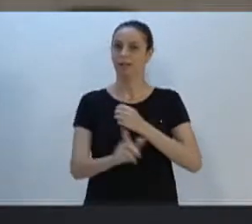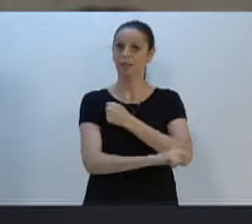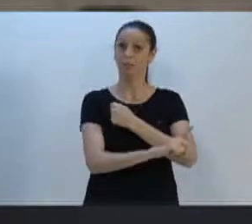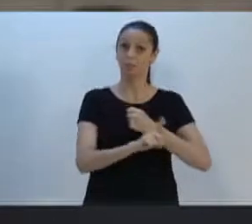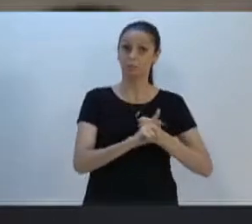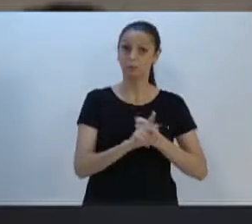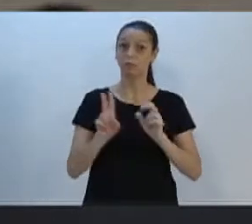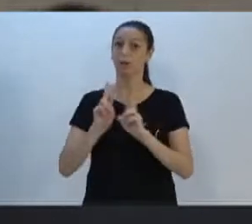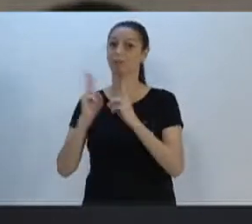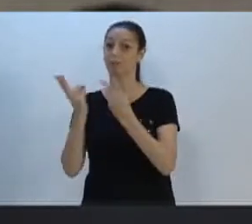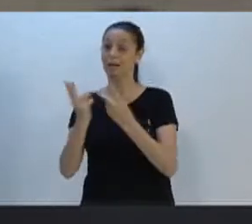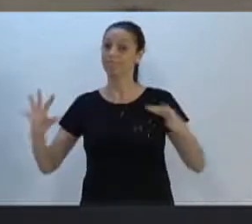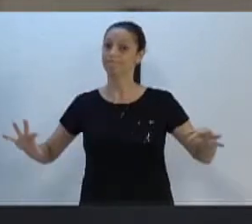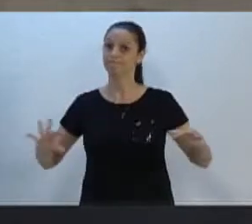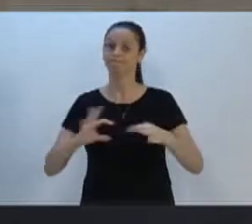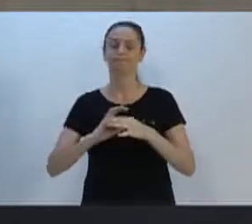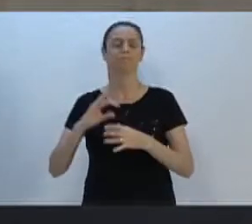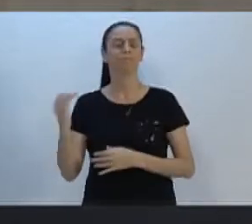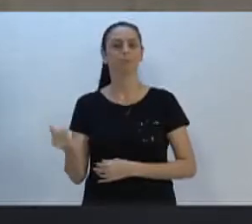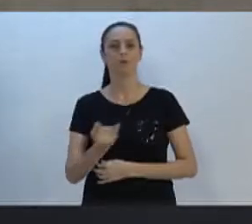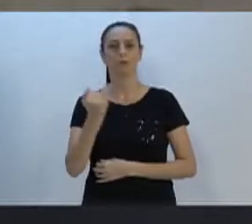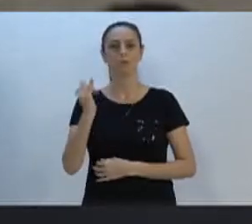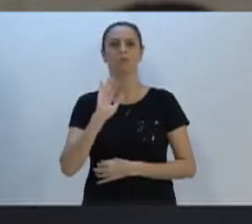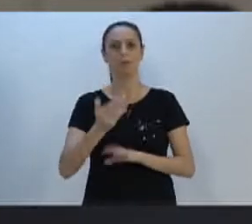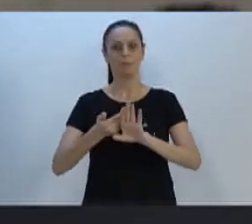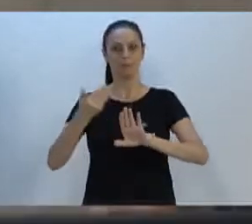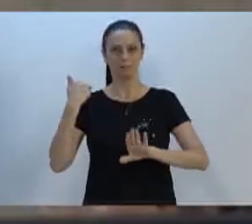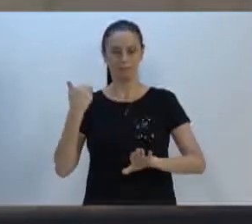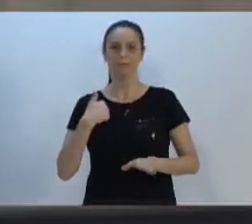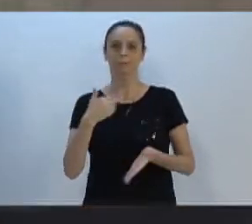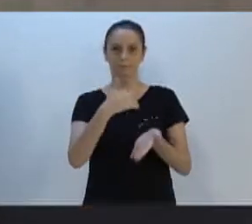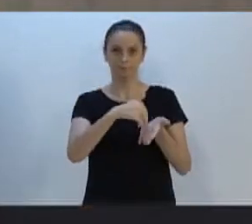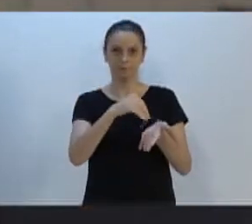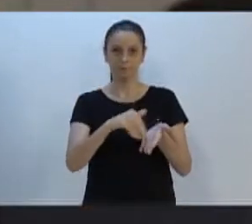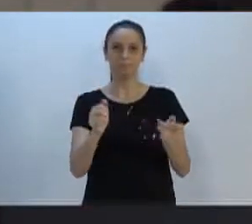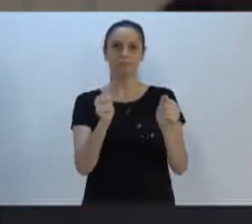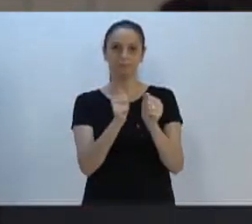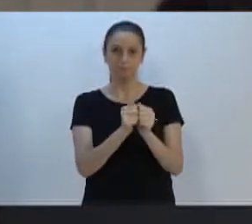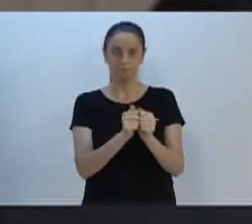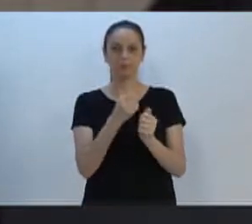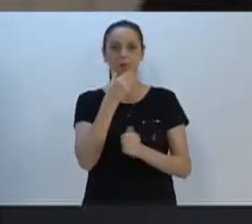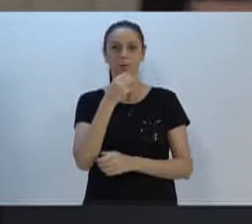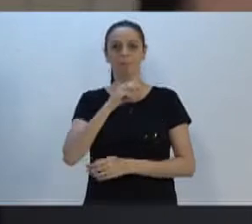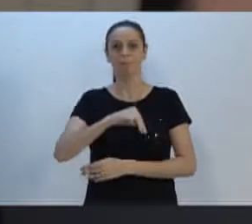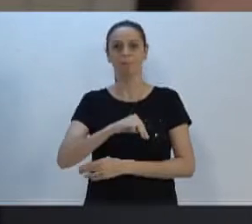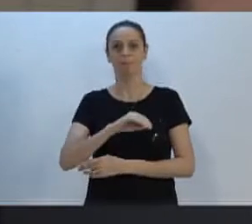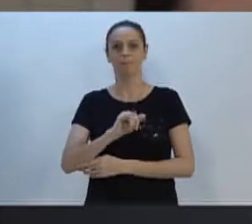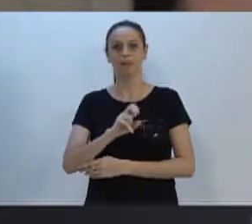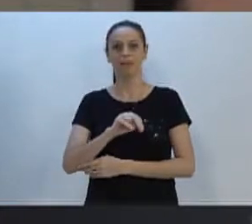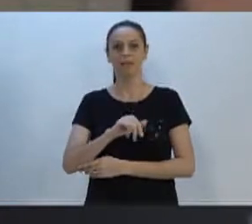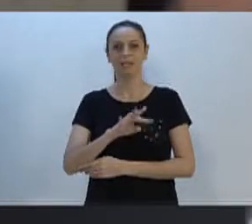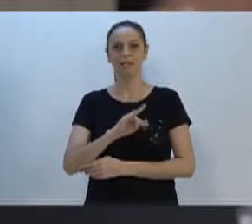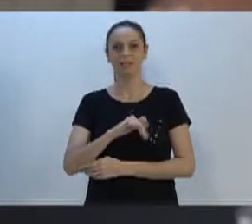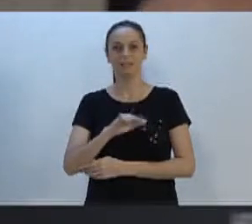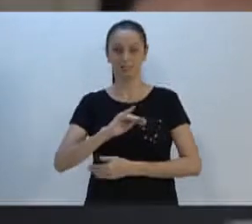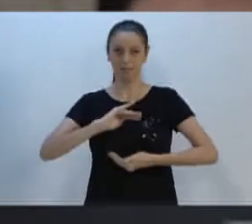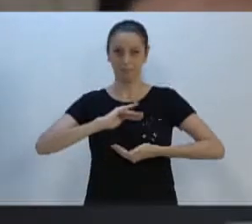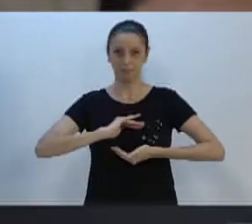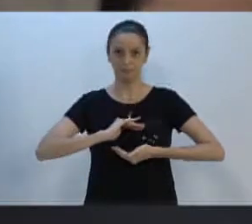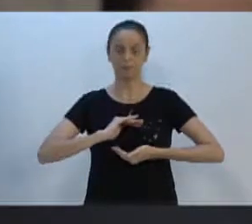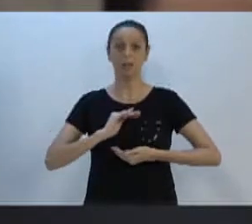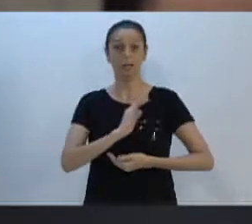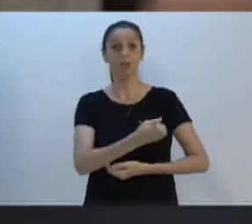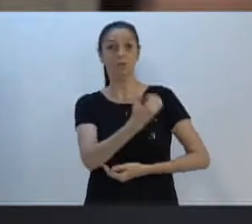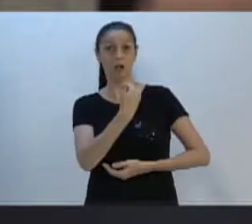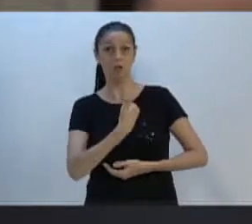importante. Eu estive junto com o nosso secretário ministro da Defesa Civil, onde, em breve, vai ser feita uma abertura naquela área